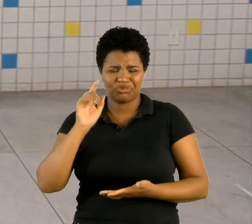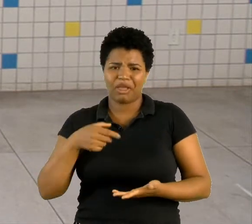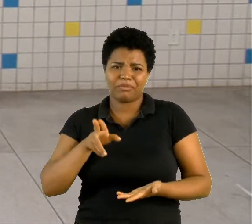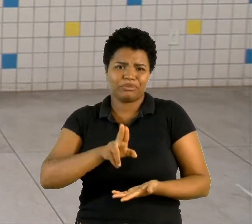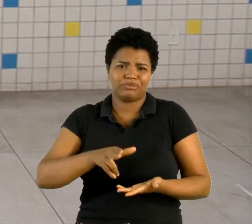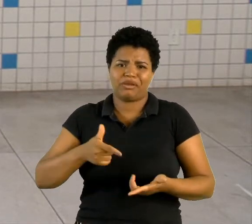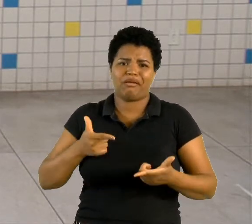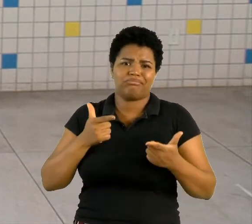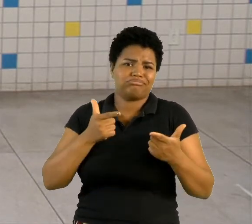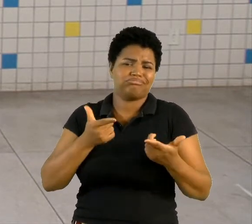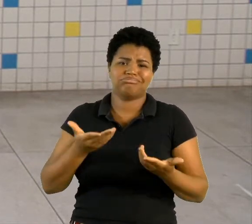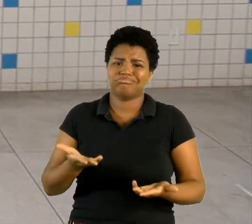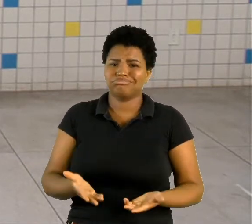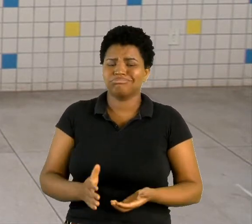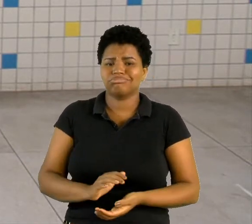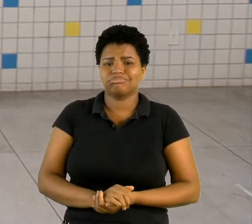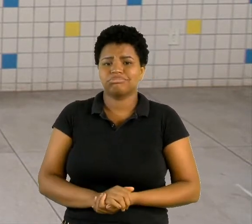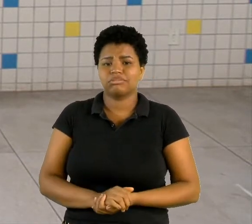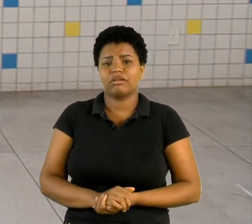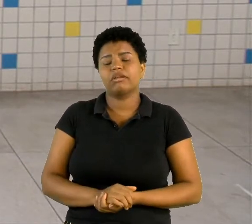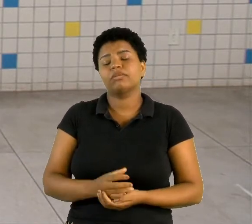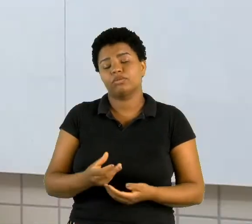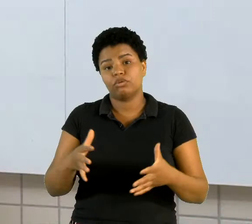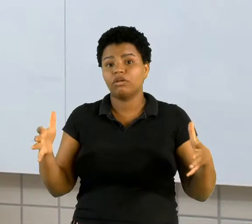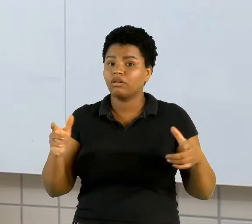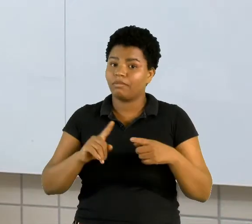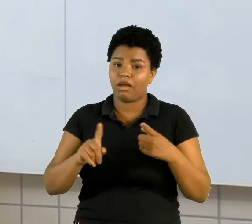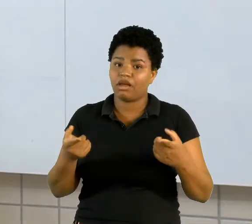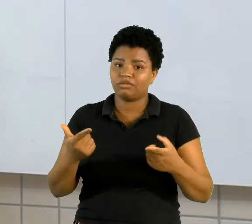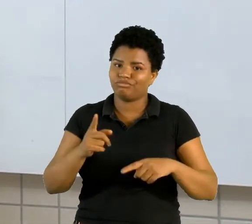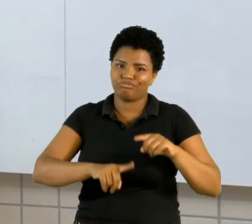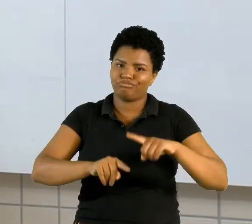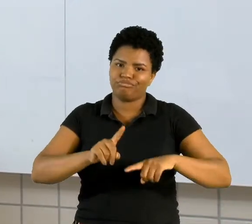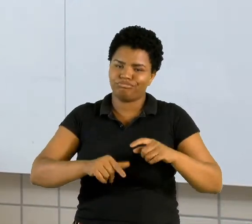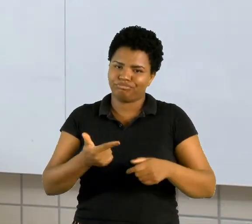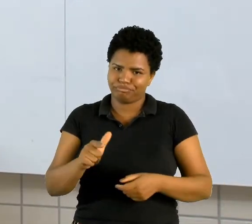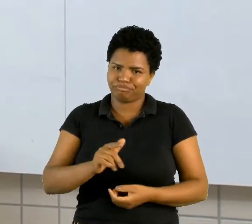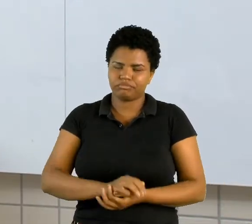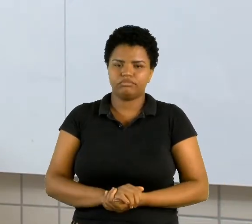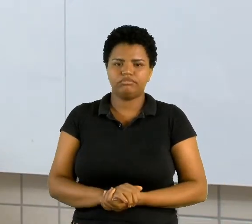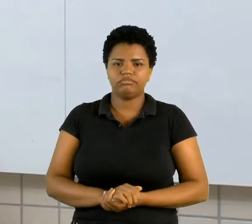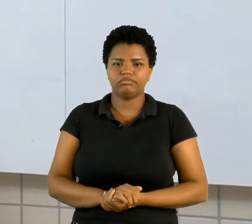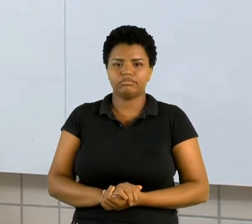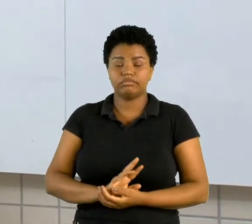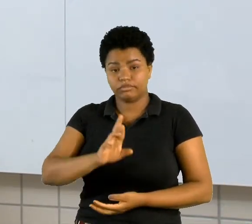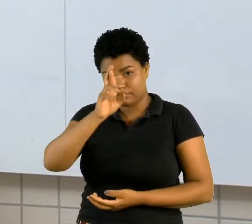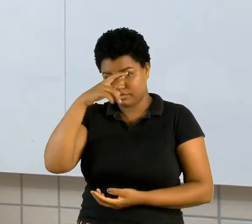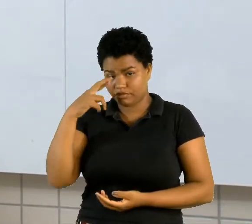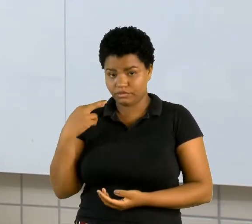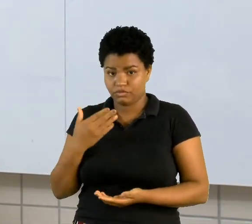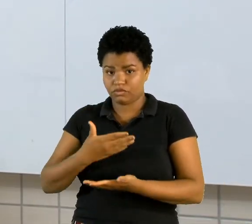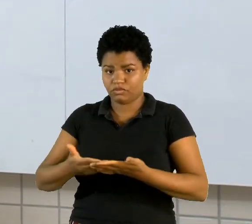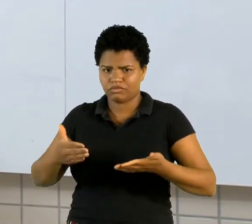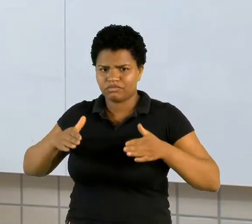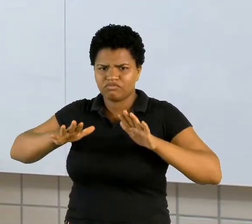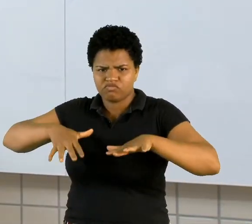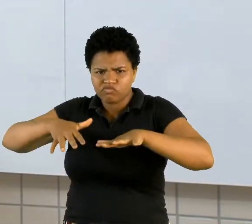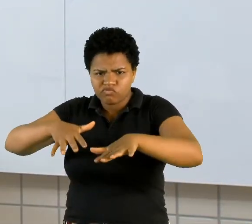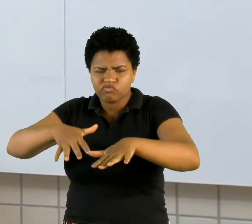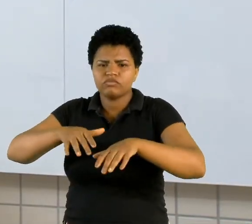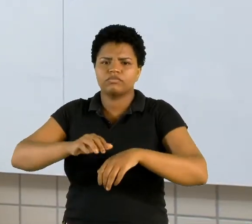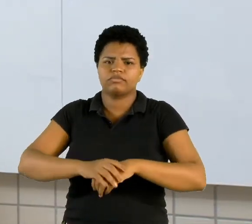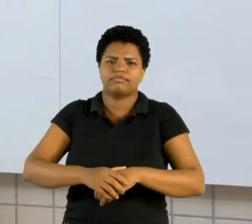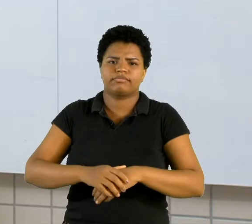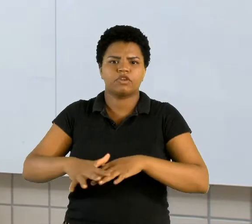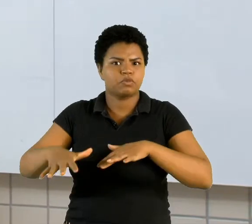grande, mas não tinha muitos recursos. Lá na Rússia, começam algumas manifestações, começam alguns